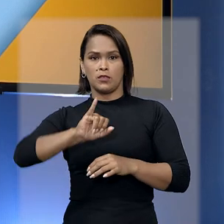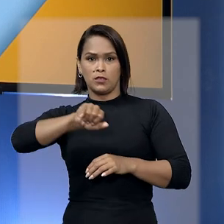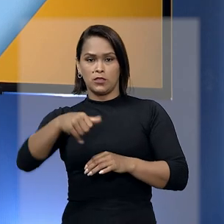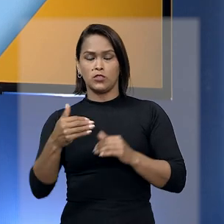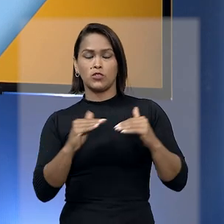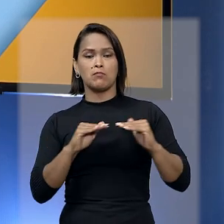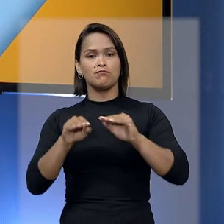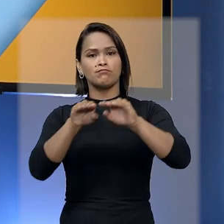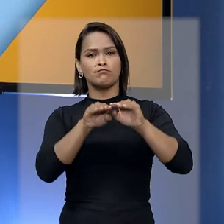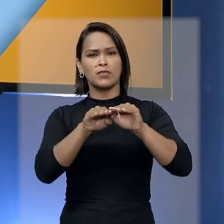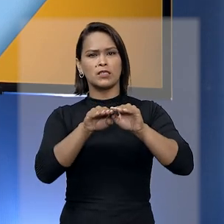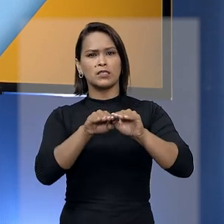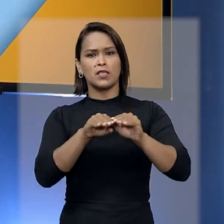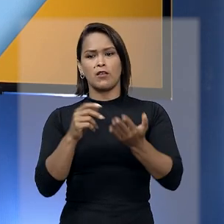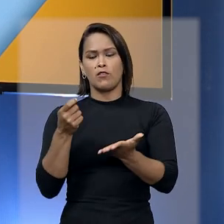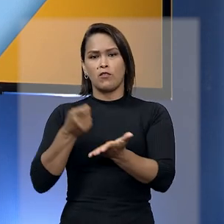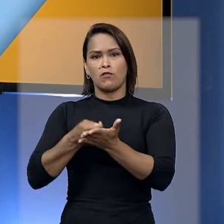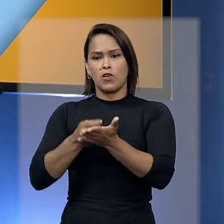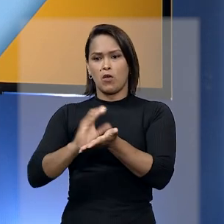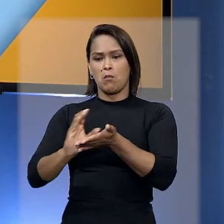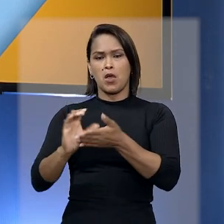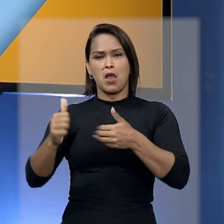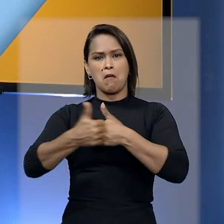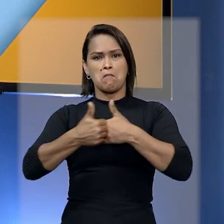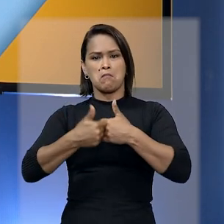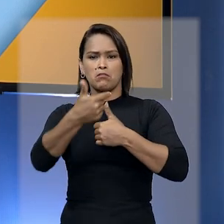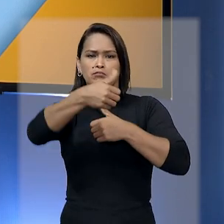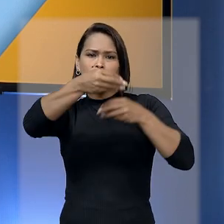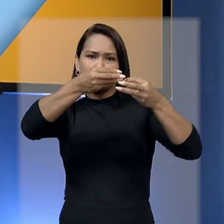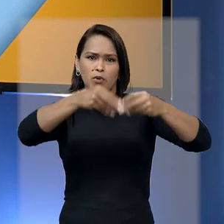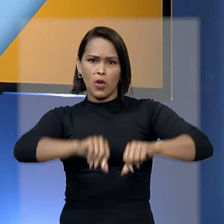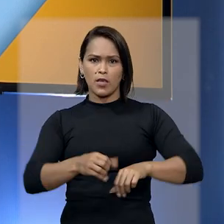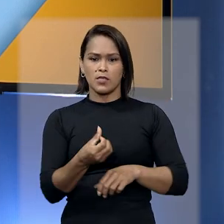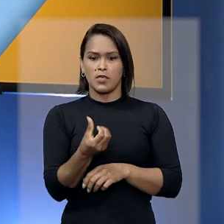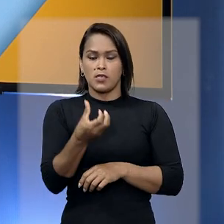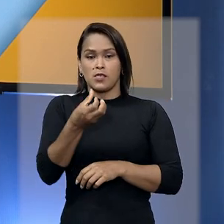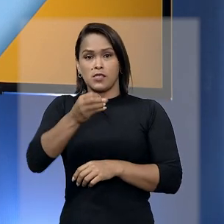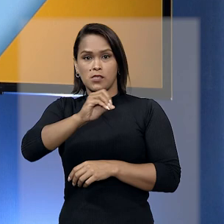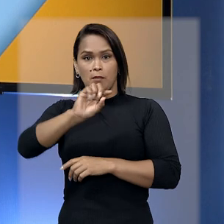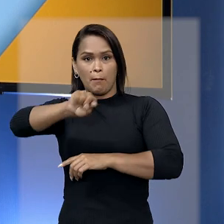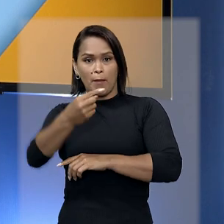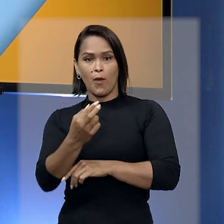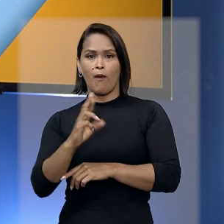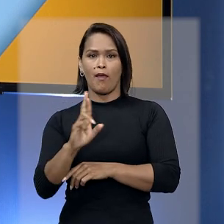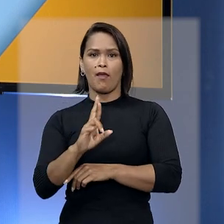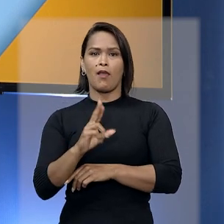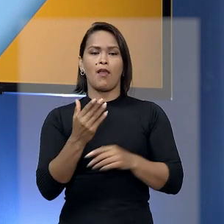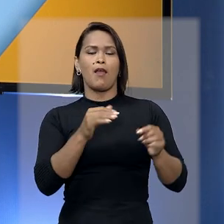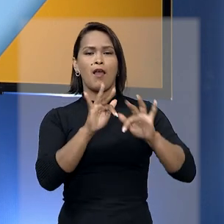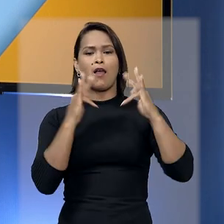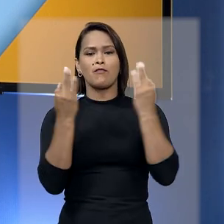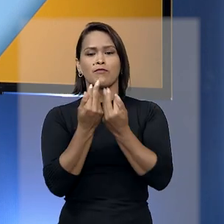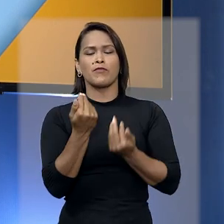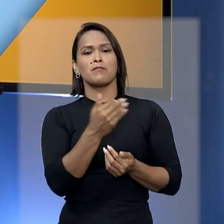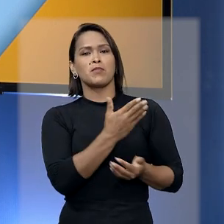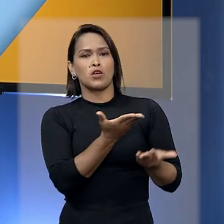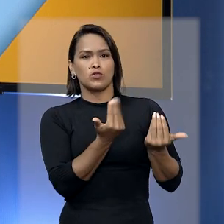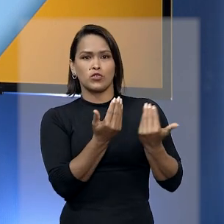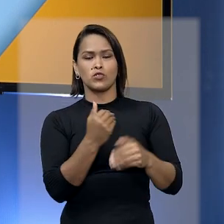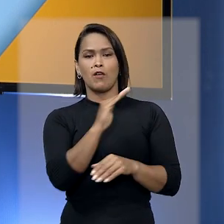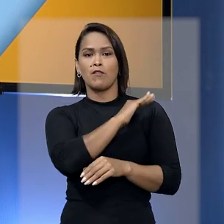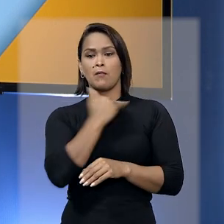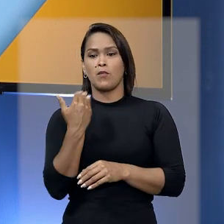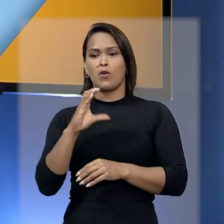manteve a indenização por dano moral em R 600 mil à família de um adolescente morto na chacina de